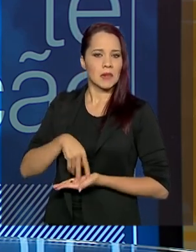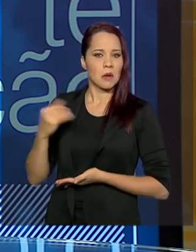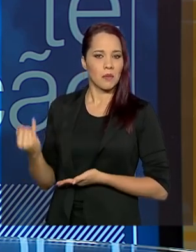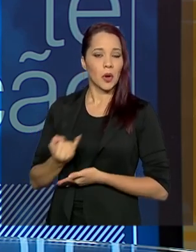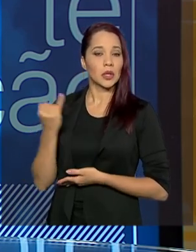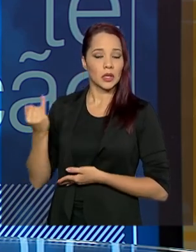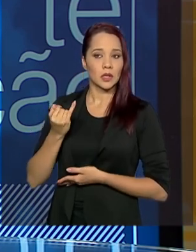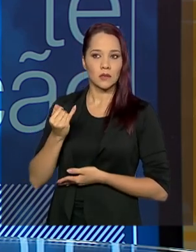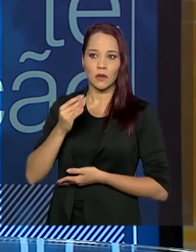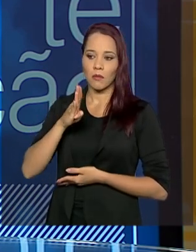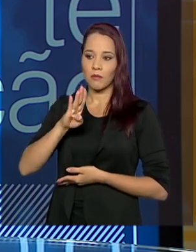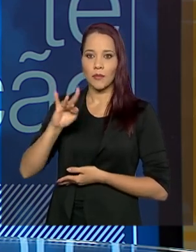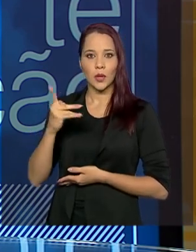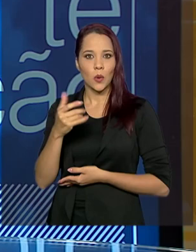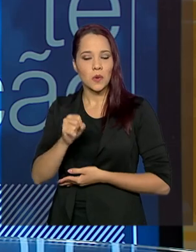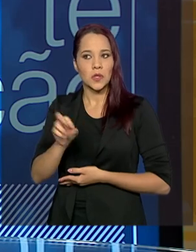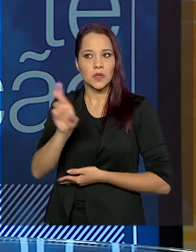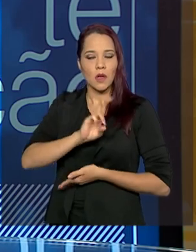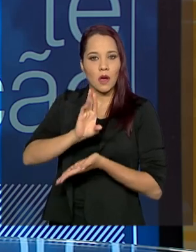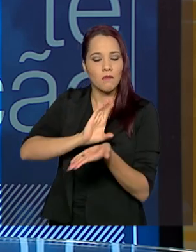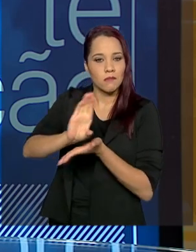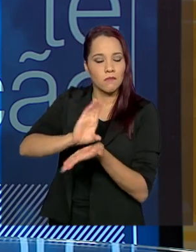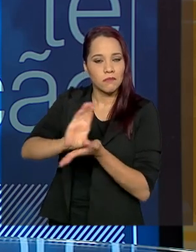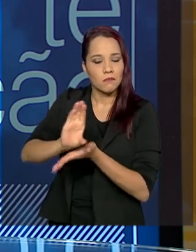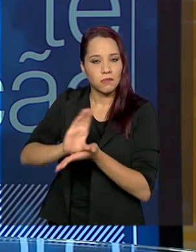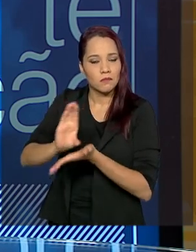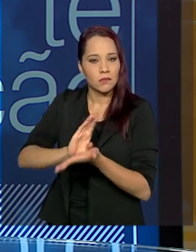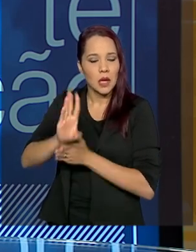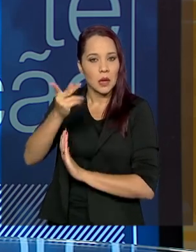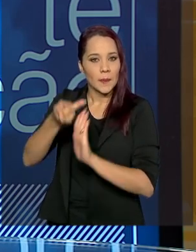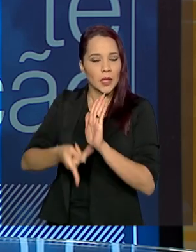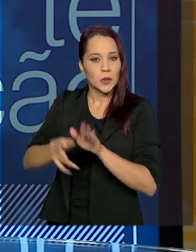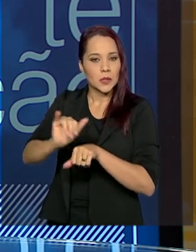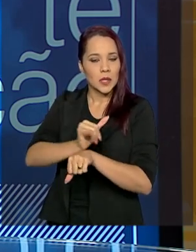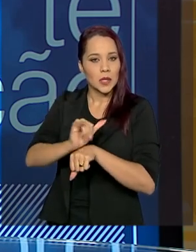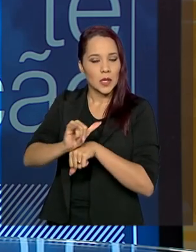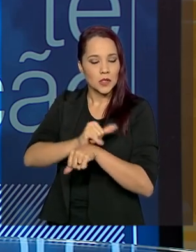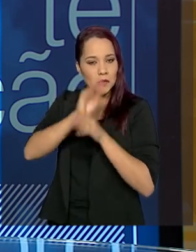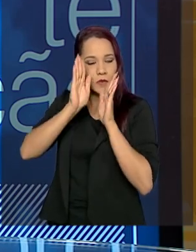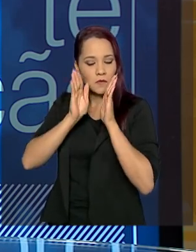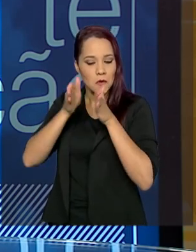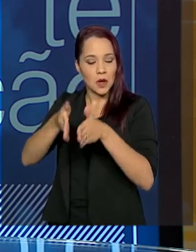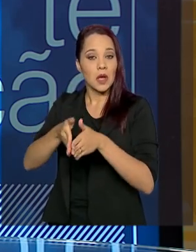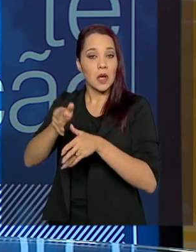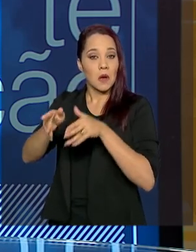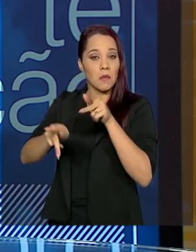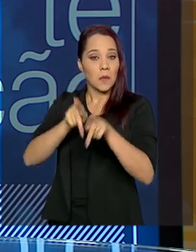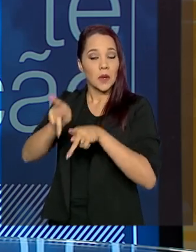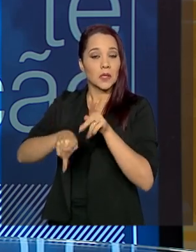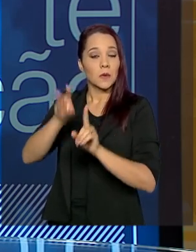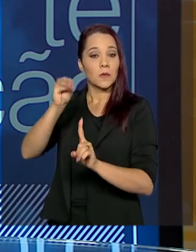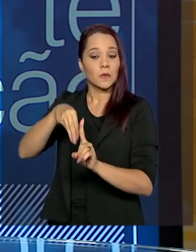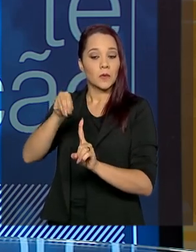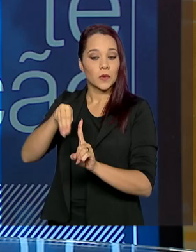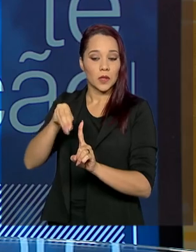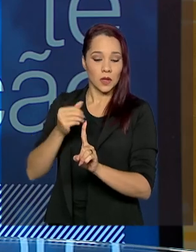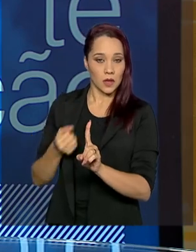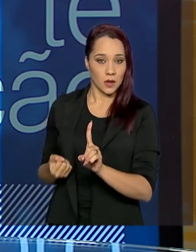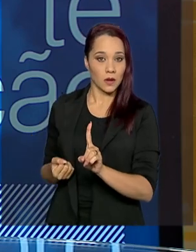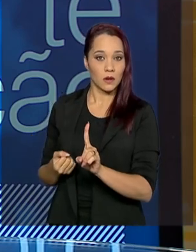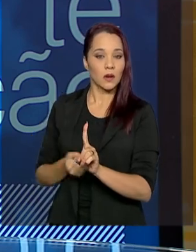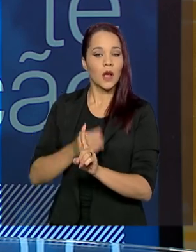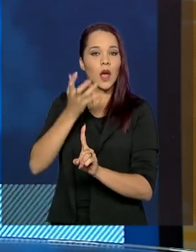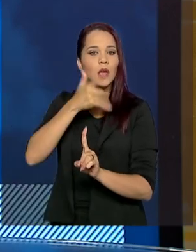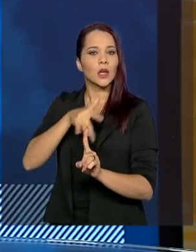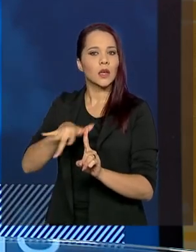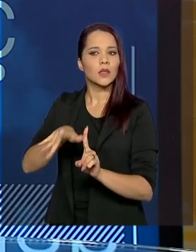Foram alguns bilhões de reais investidos nesse plano de contingência, especialmente voltados para as populações mais vulneráveis. A